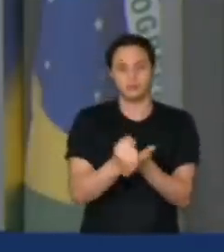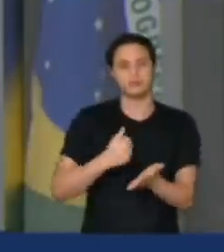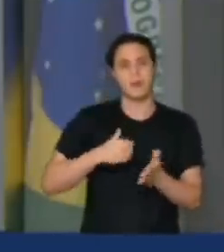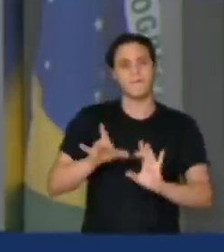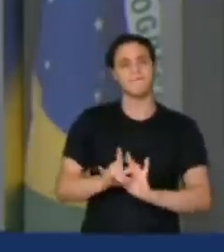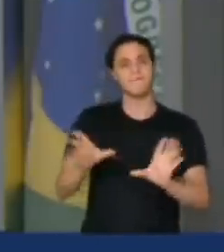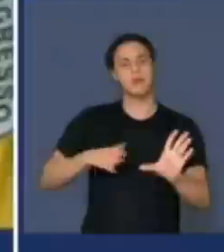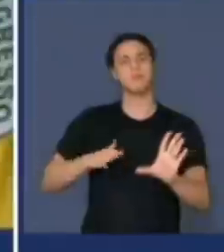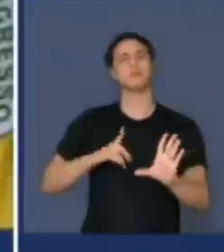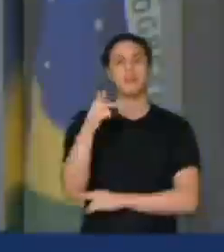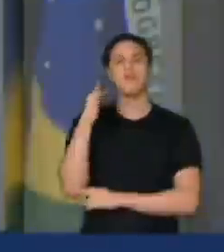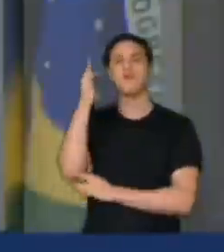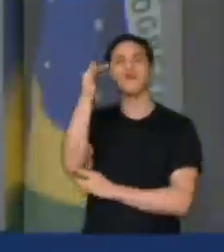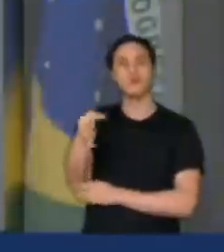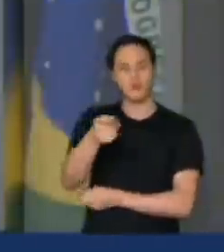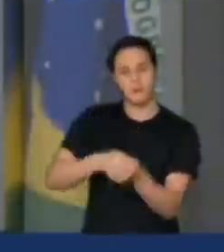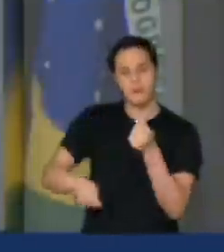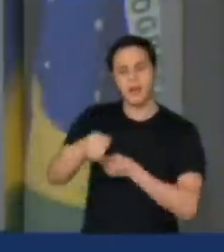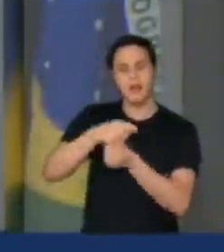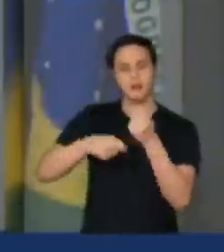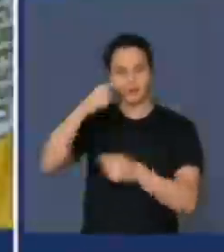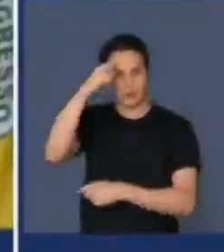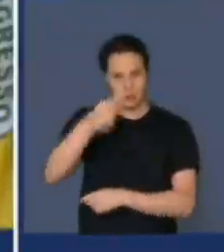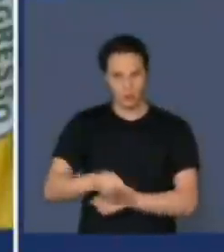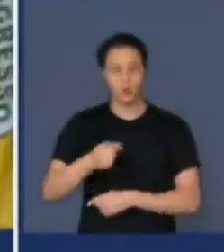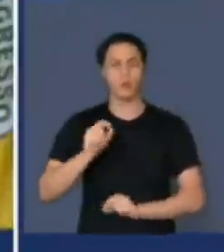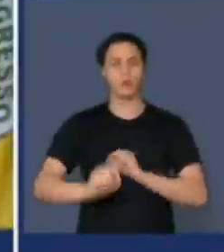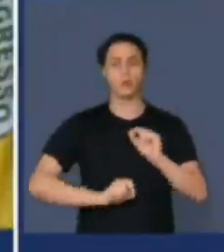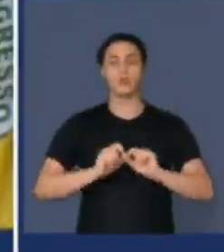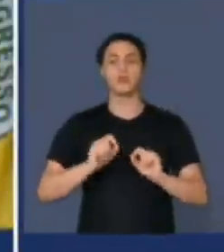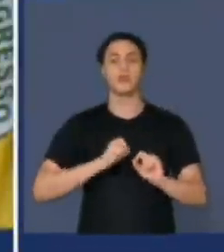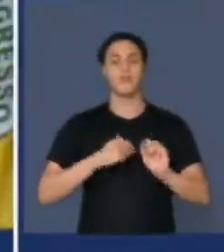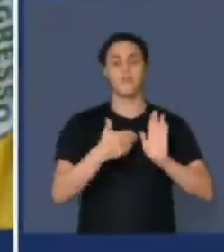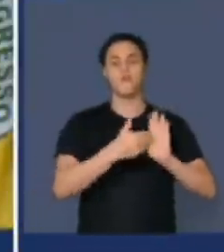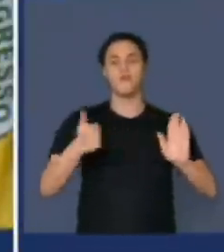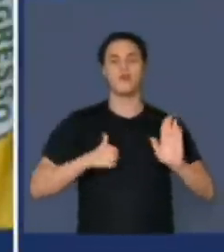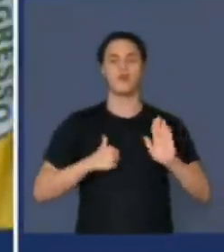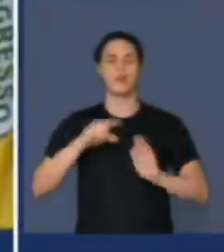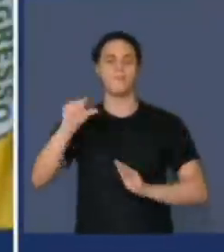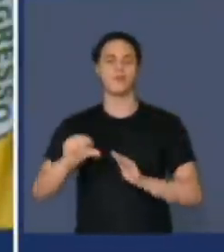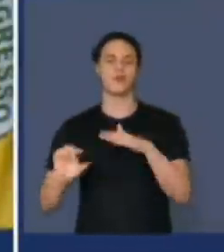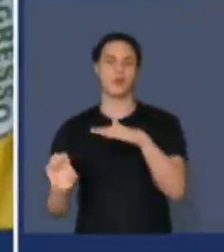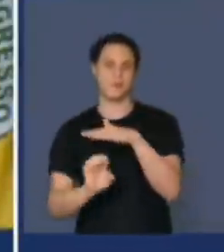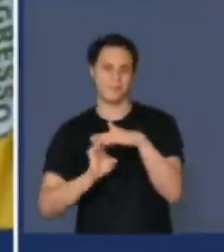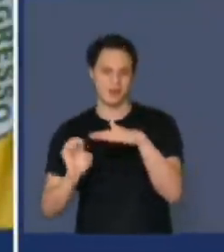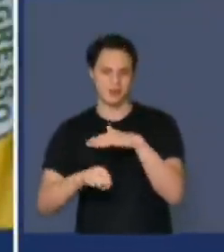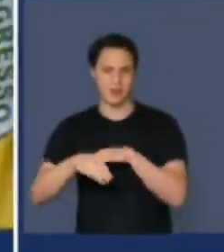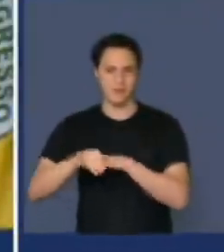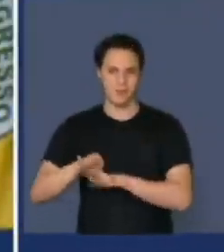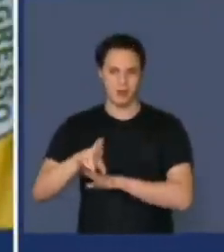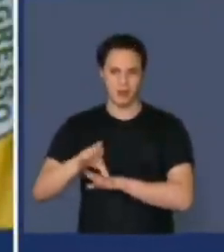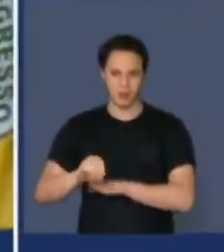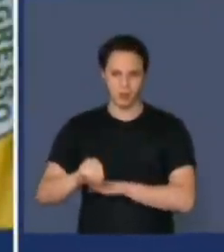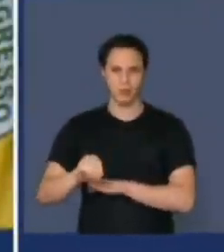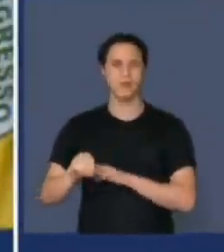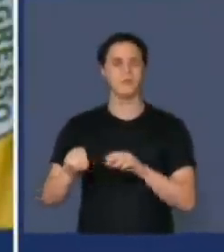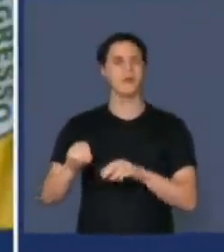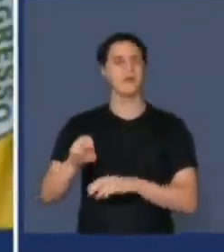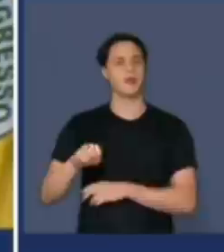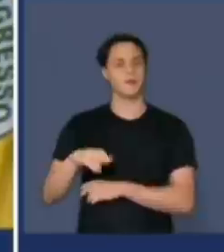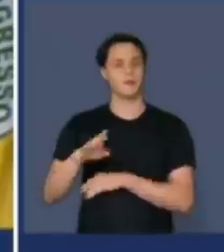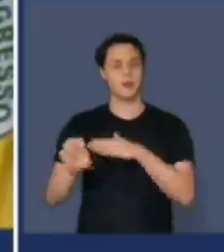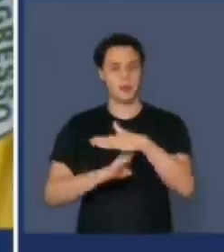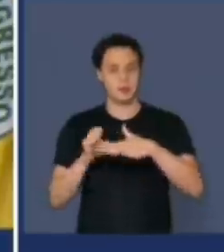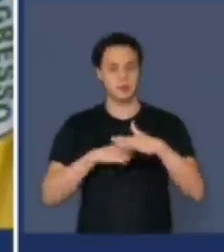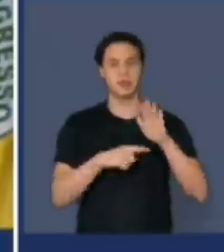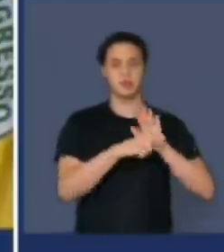o mercado internacional. A gente deixou de fora as micro e pequenas empresas, que, conforme definidas nos termos do inciso 2, do